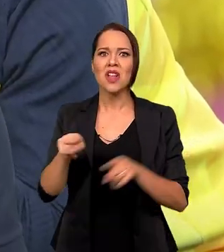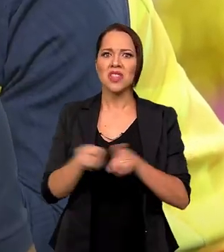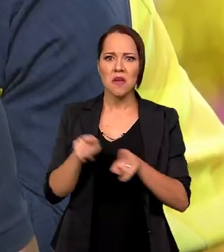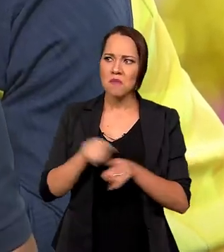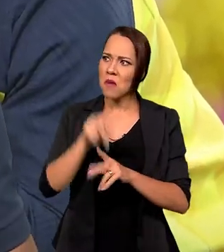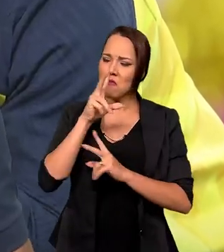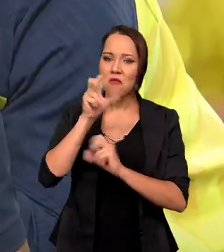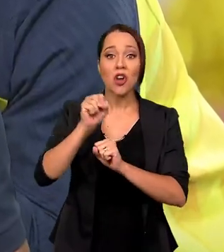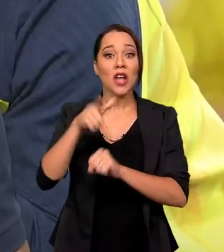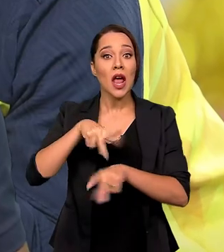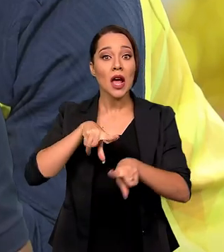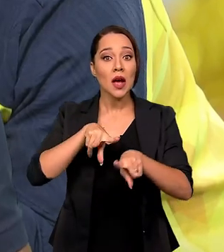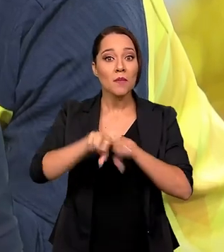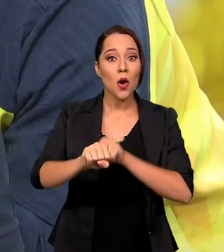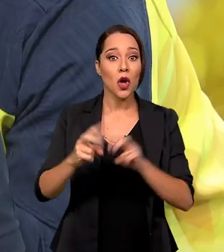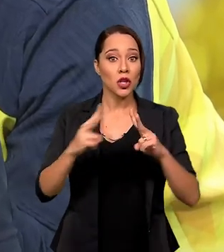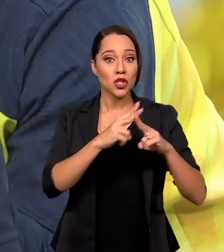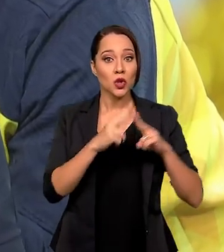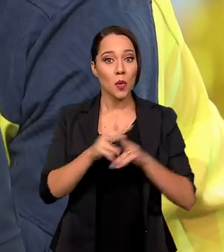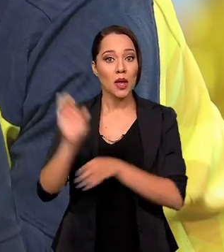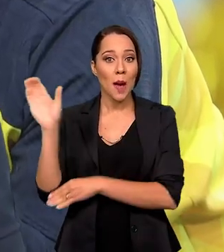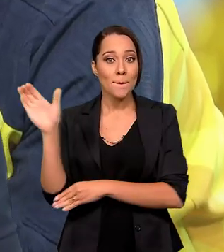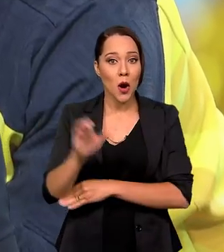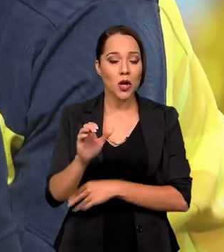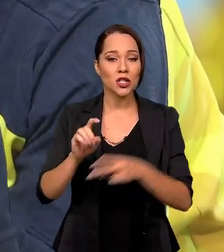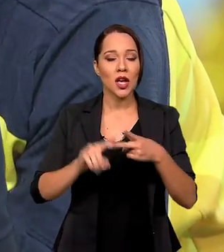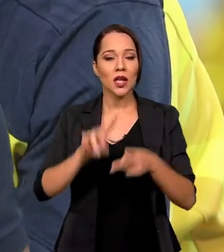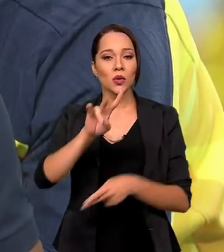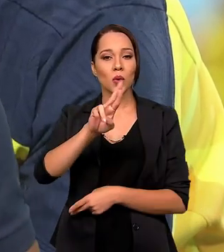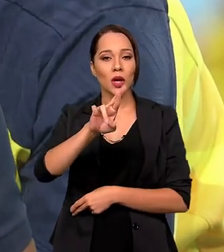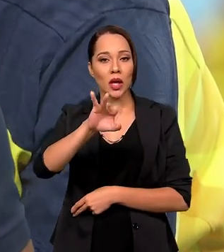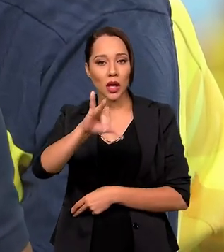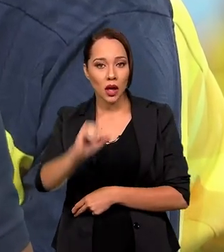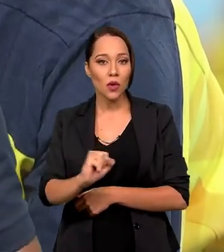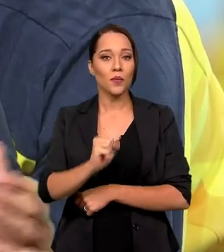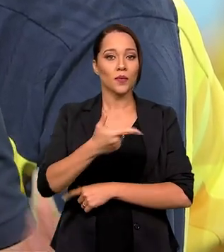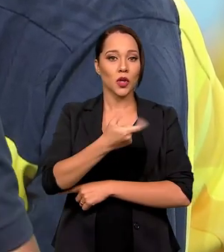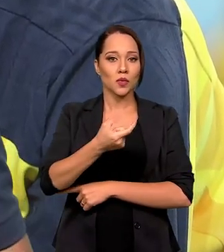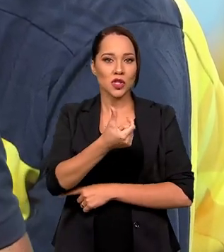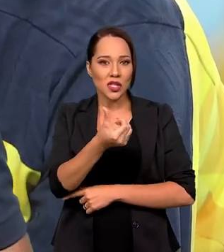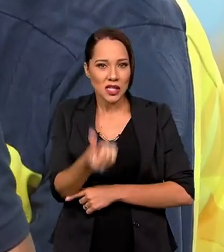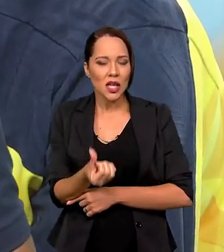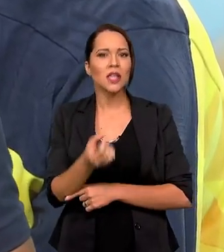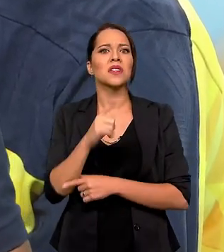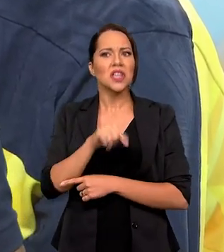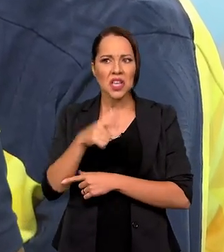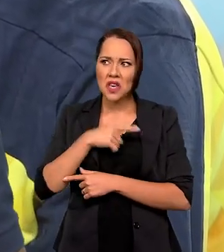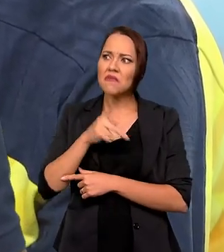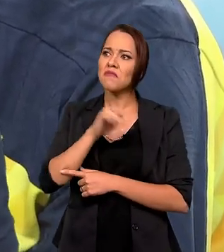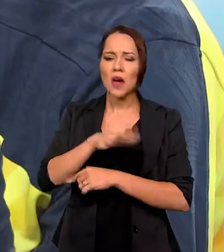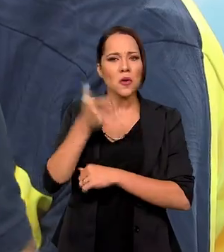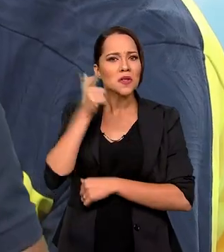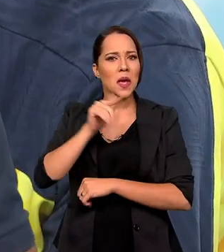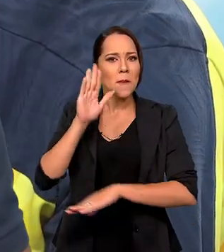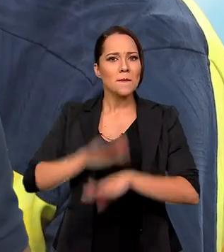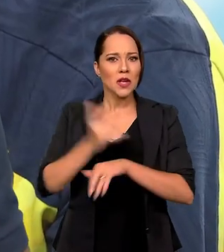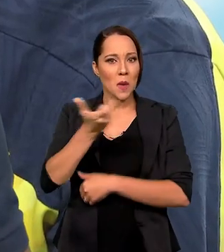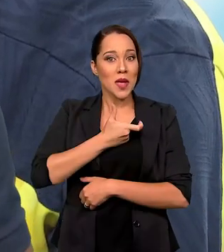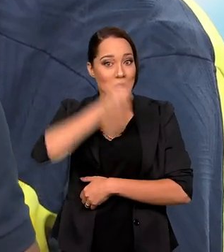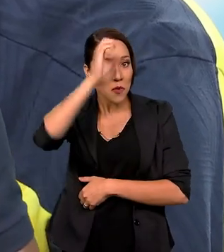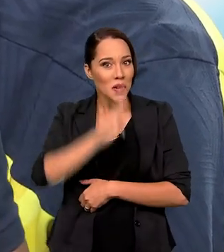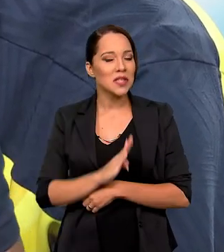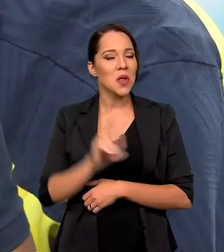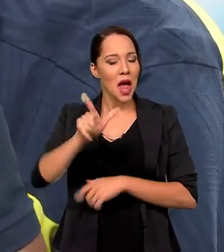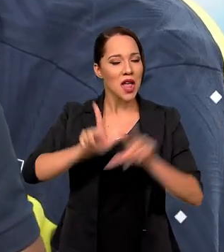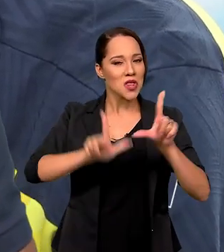firmeza, viu? Ela foi campeã de duplas na Bocha, na Rio 2016. E chega forte pra buscar mais uma medalha pro